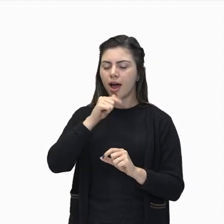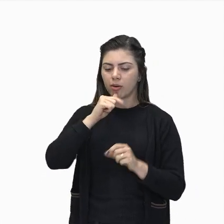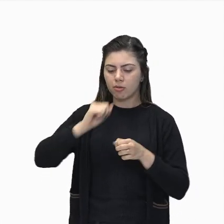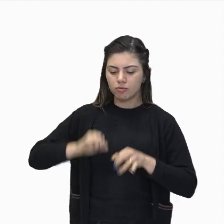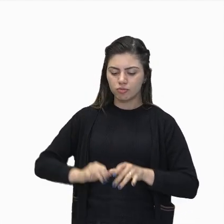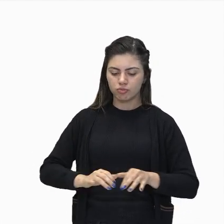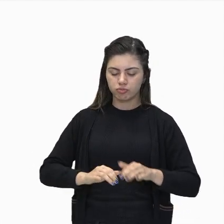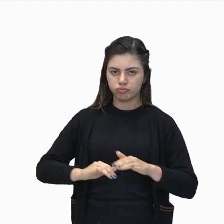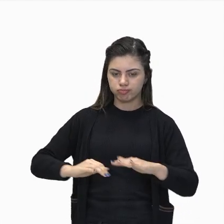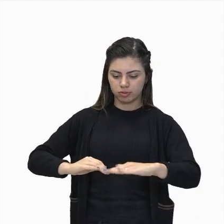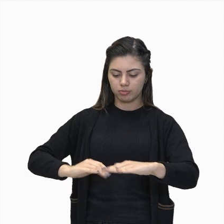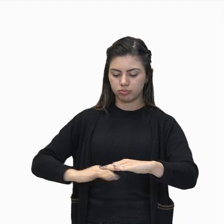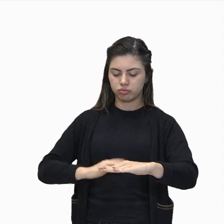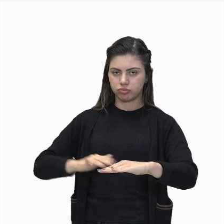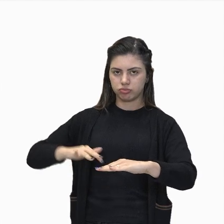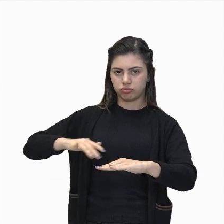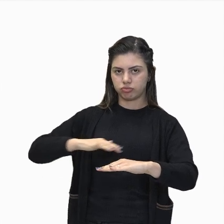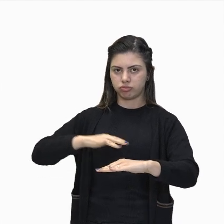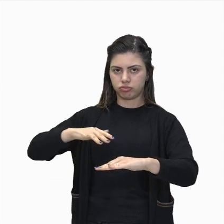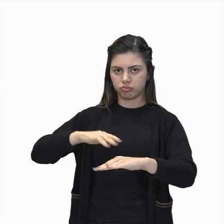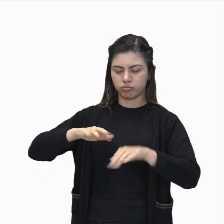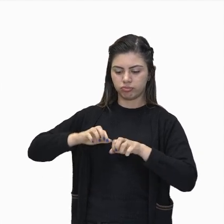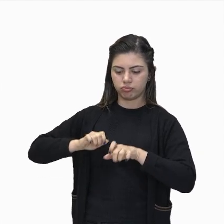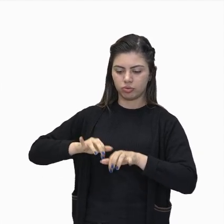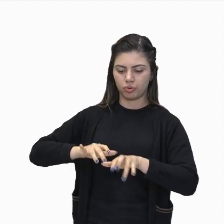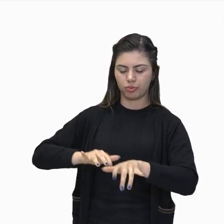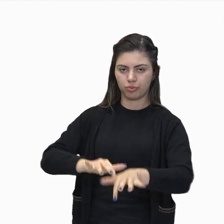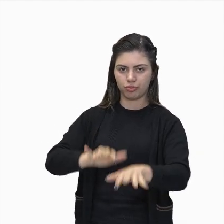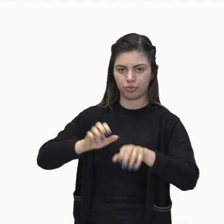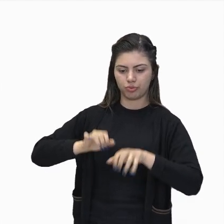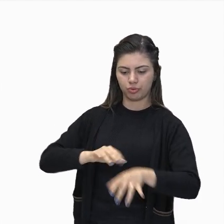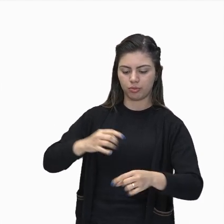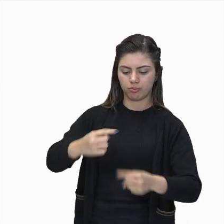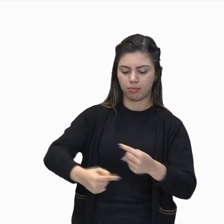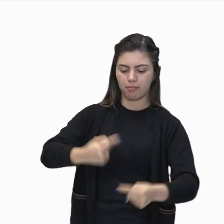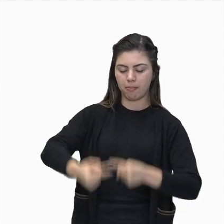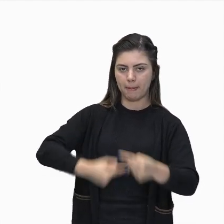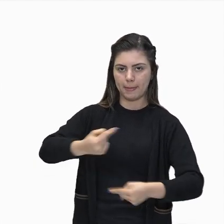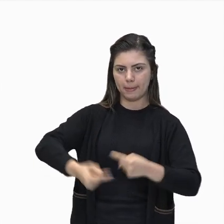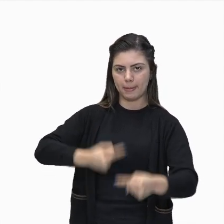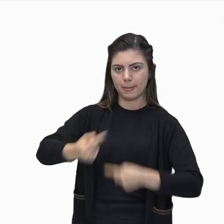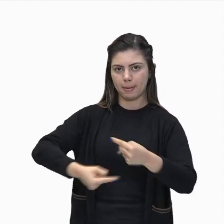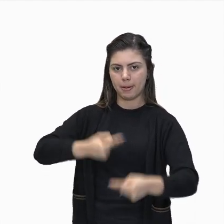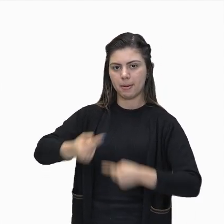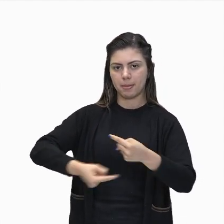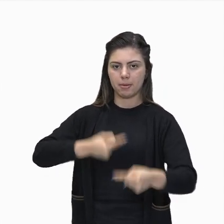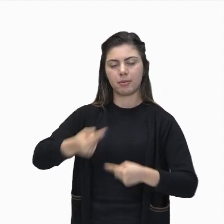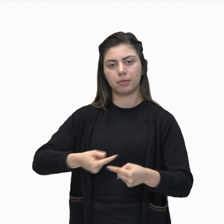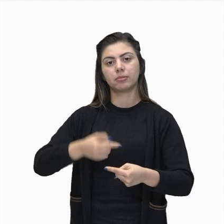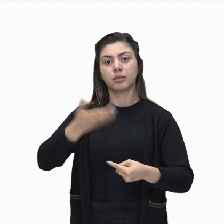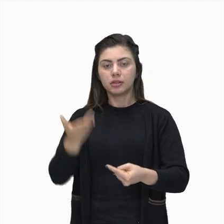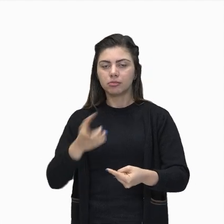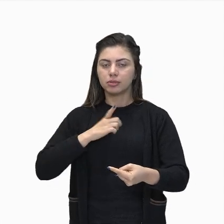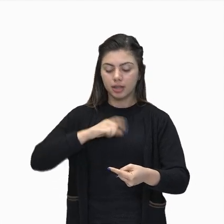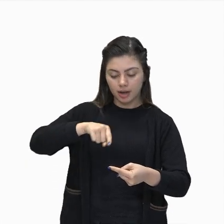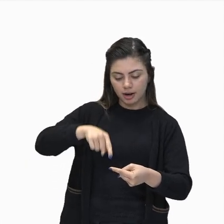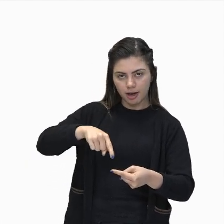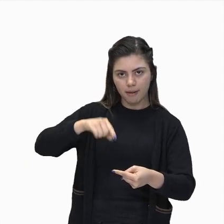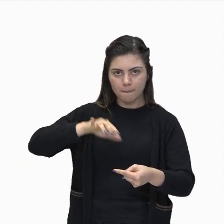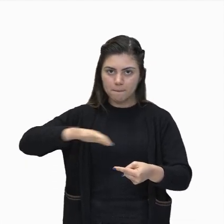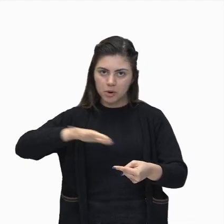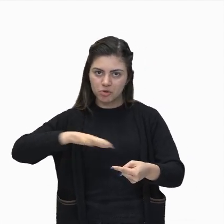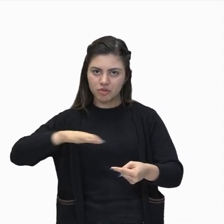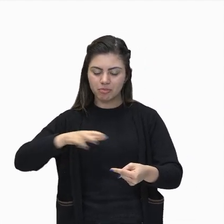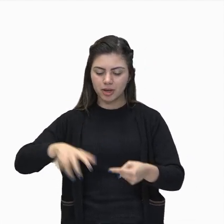rios que ficam aí nos reservatórios para girar as turbinas. É esse movimento que vai